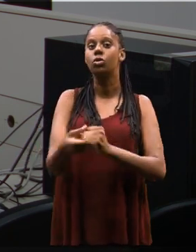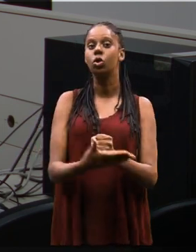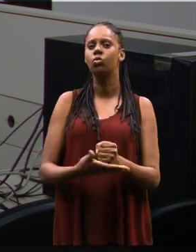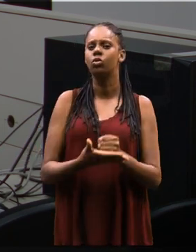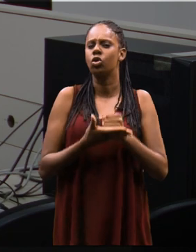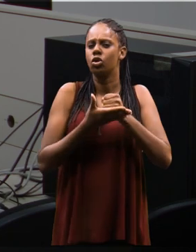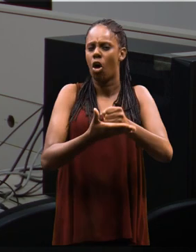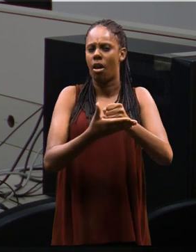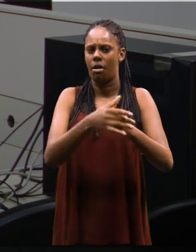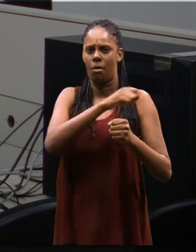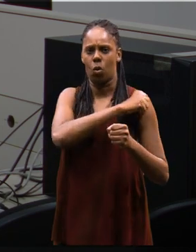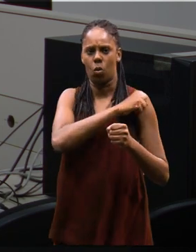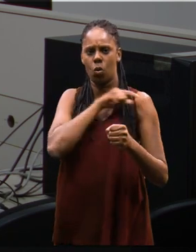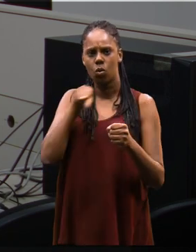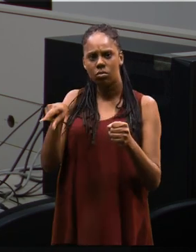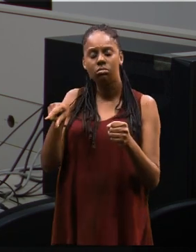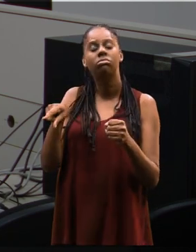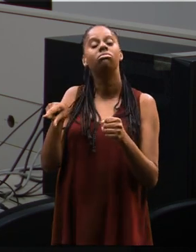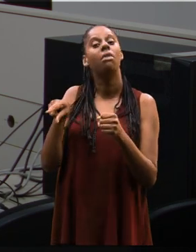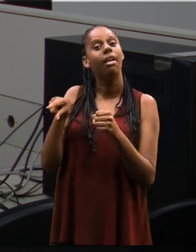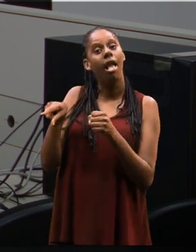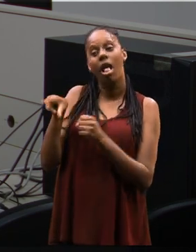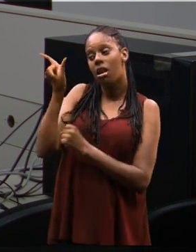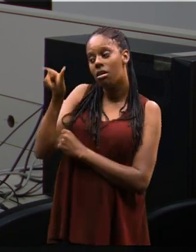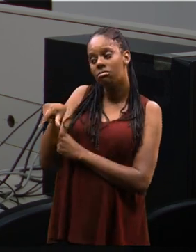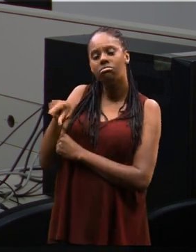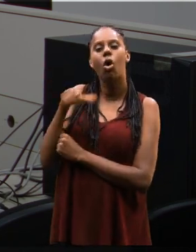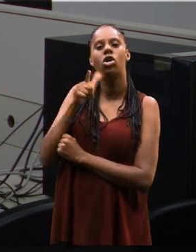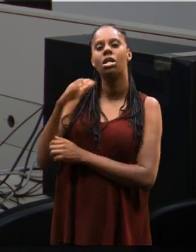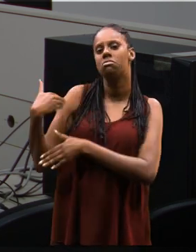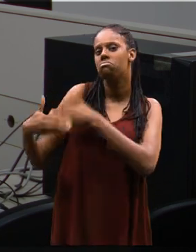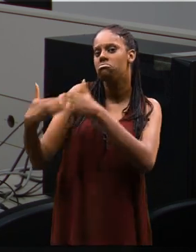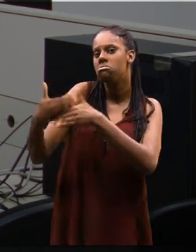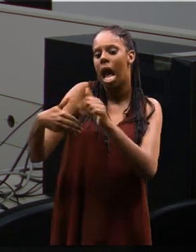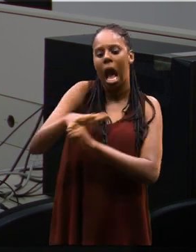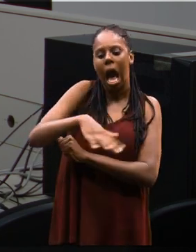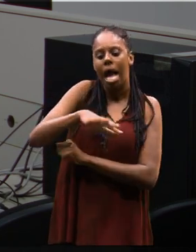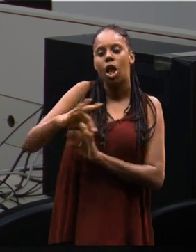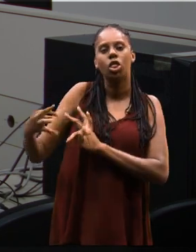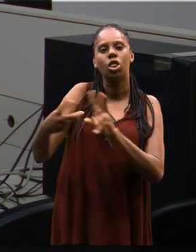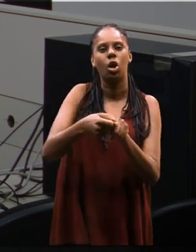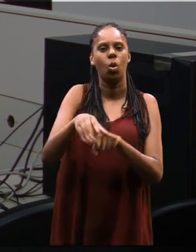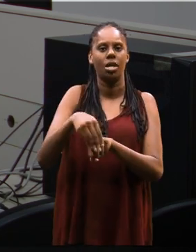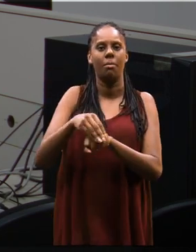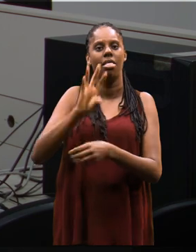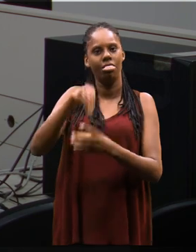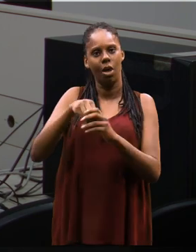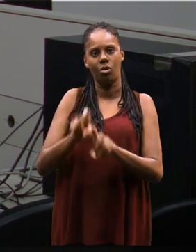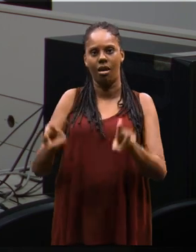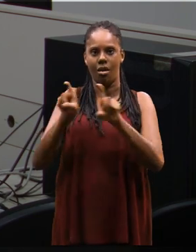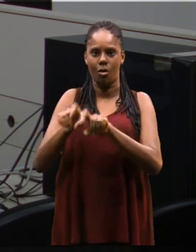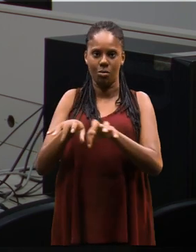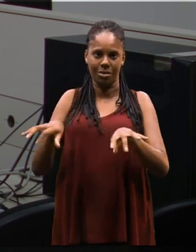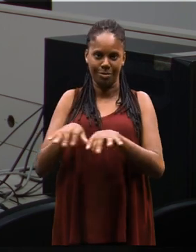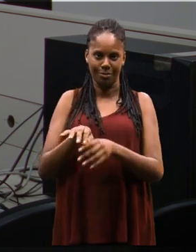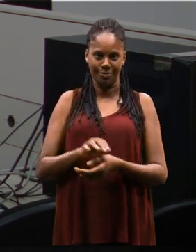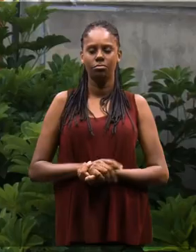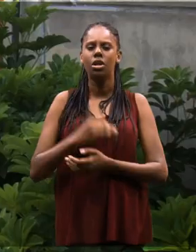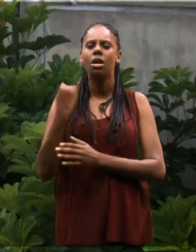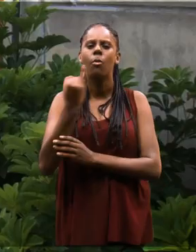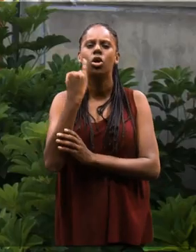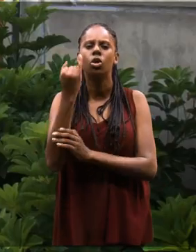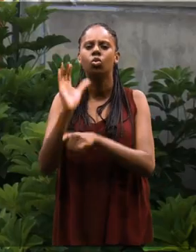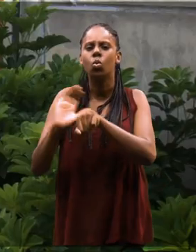dá uma formação sólida para o aluno, para que ele possa se desenvolver em todas as áreas do conhecimento dentro da computação.